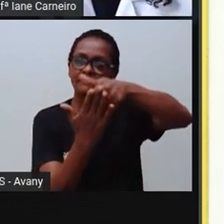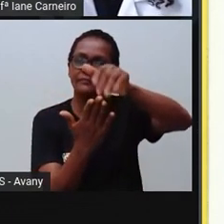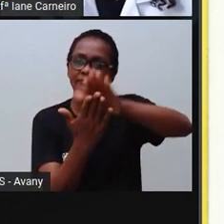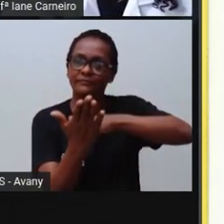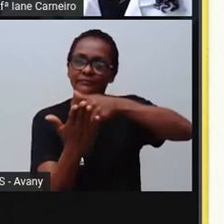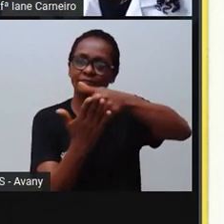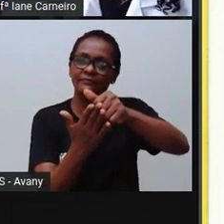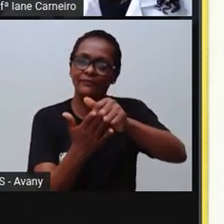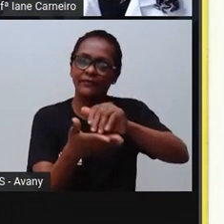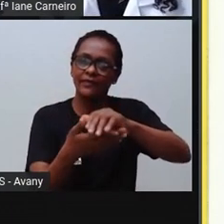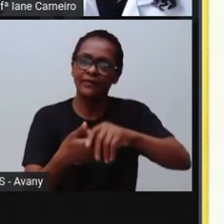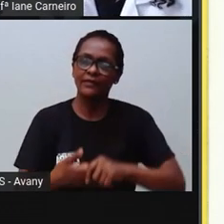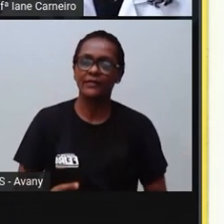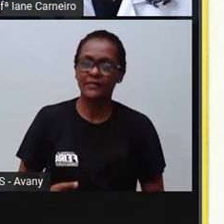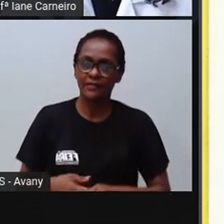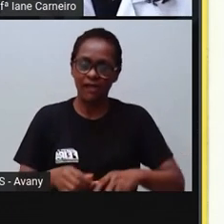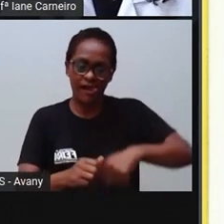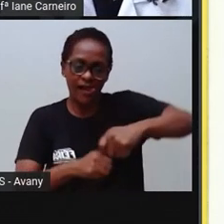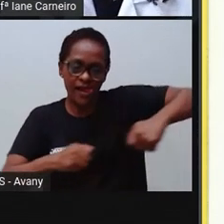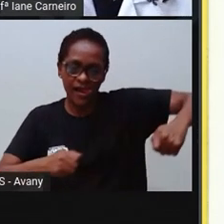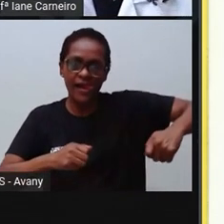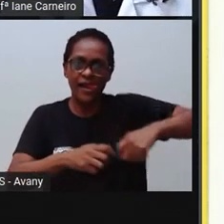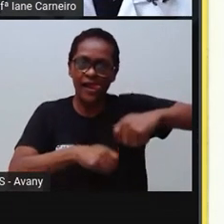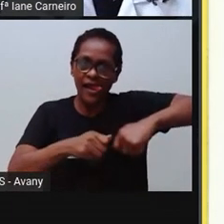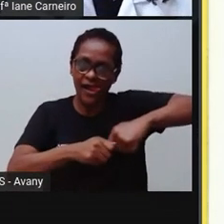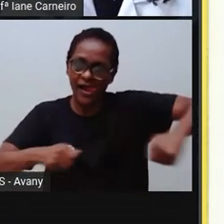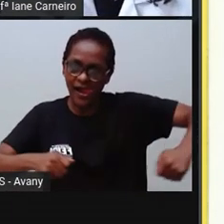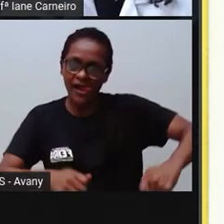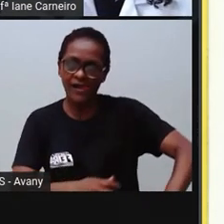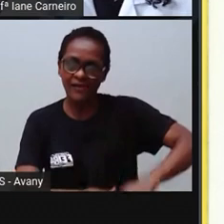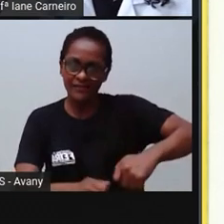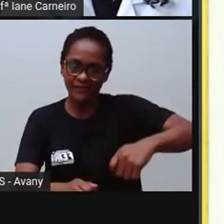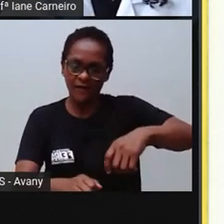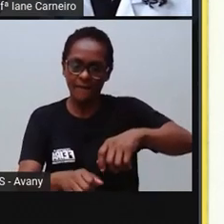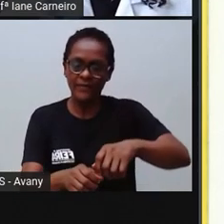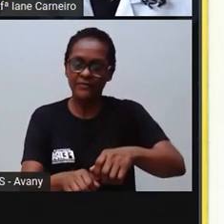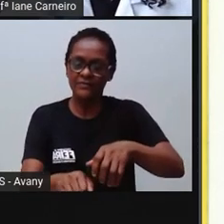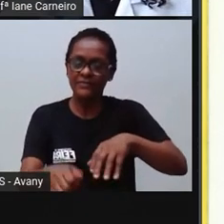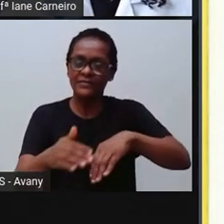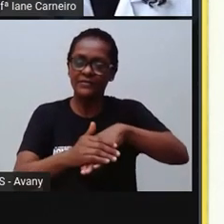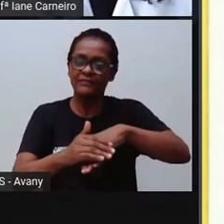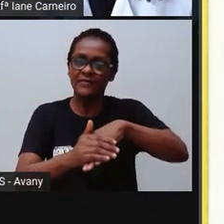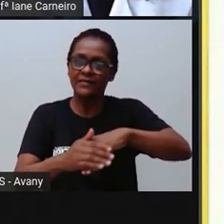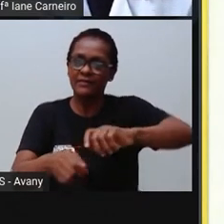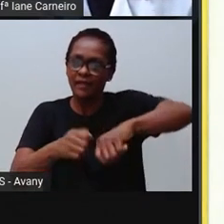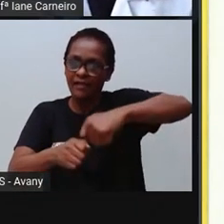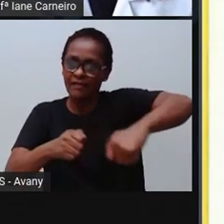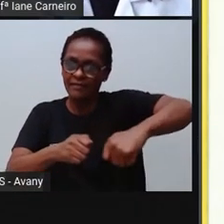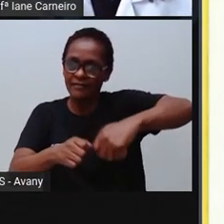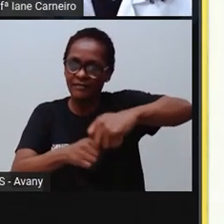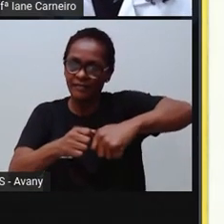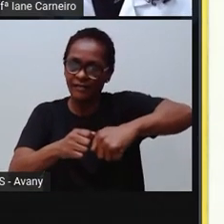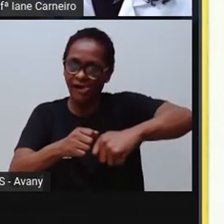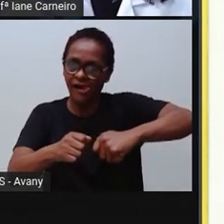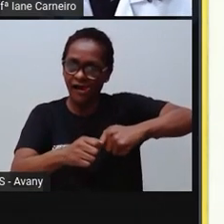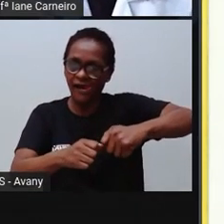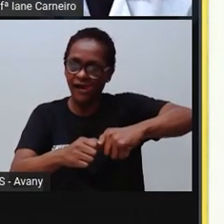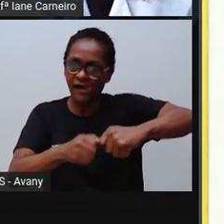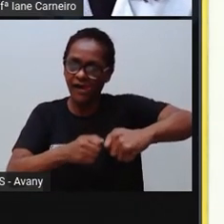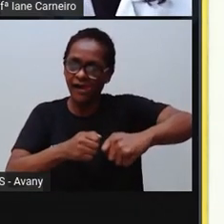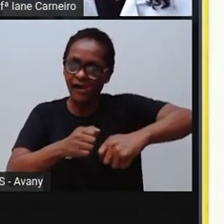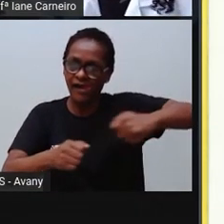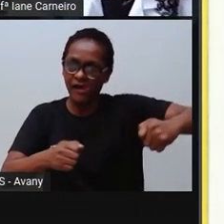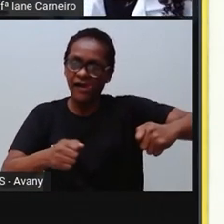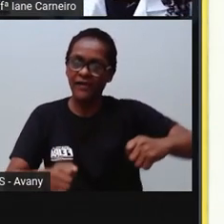Para apertar os cordões. O cadarço. Serve para chamar a